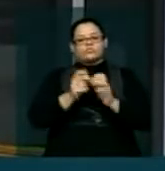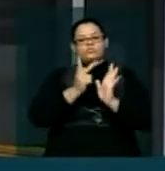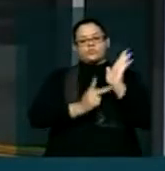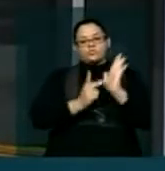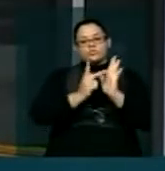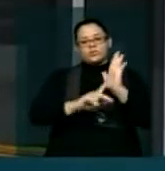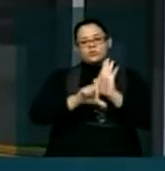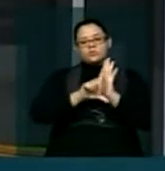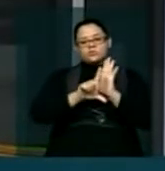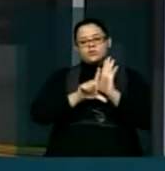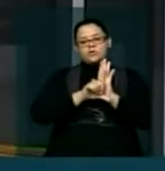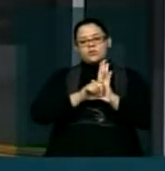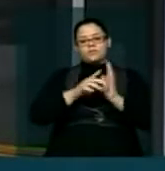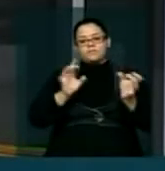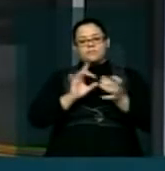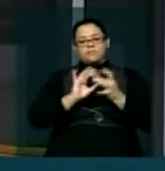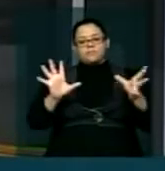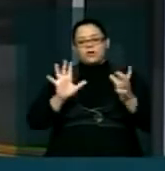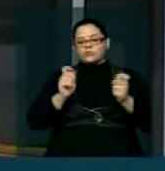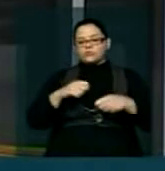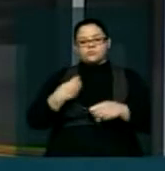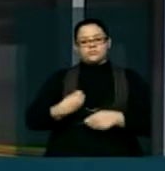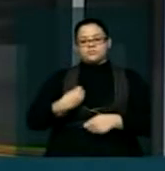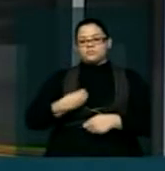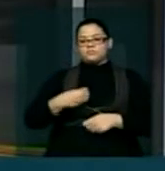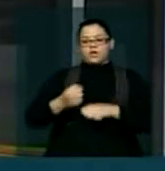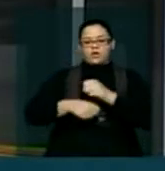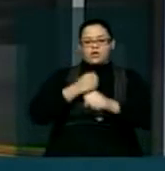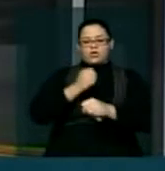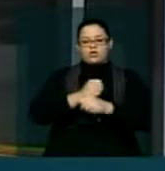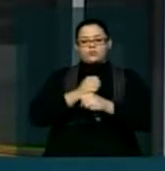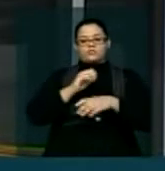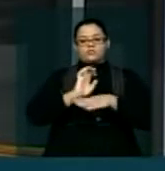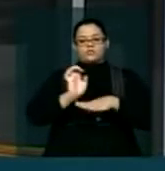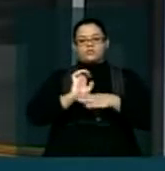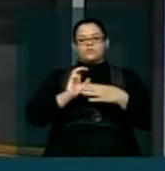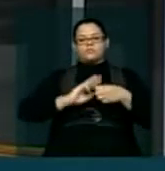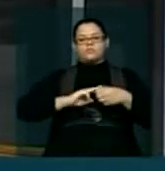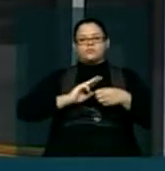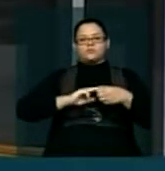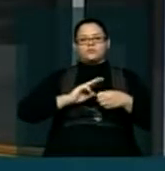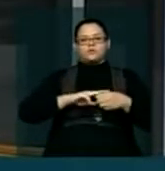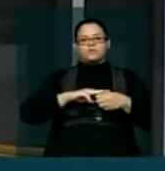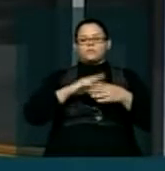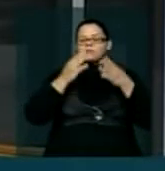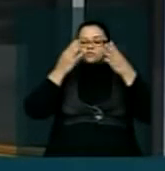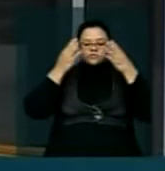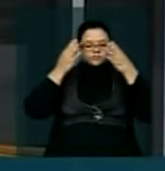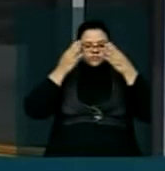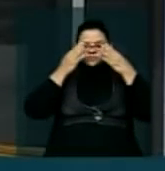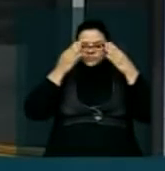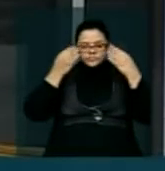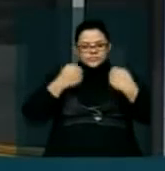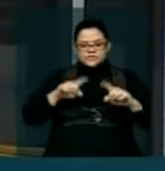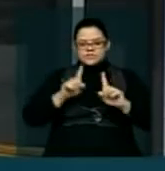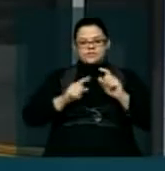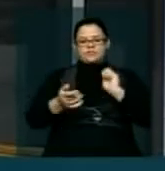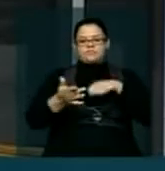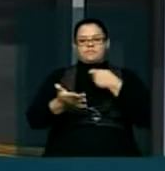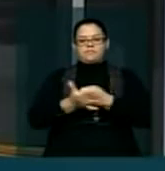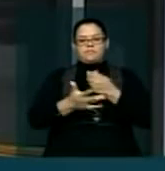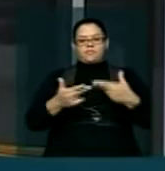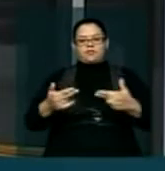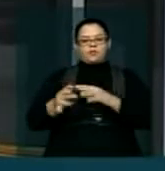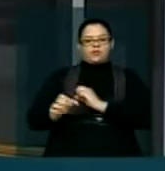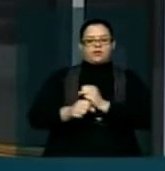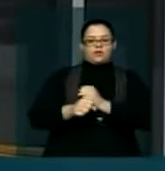vindouros, que os nossos entes públicos, estados e municípios, fiquem imunes de determinadas obrigações durante